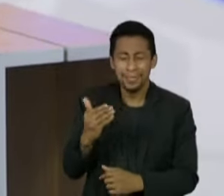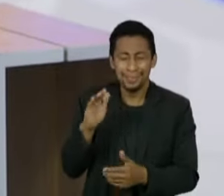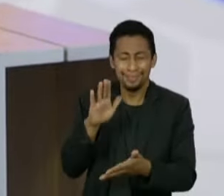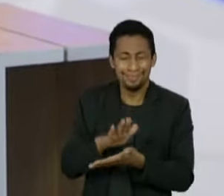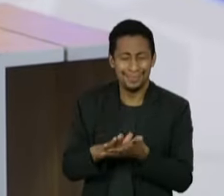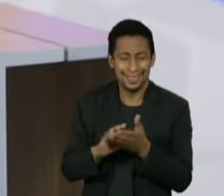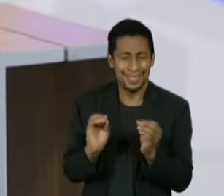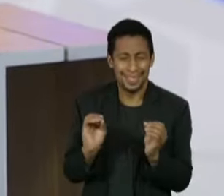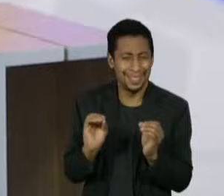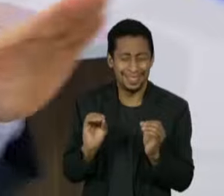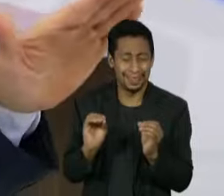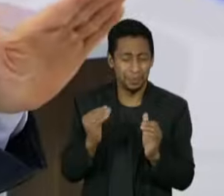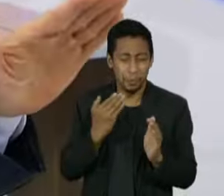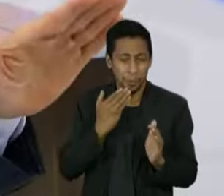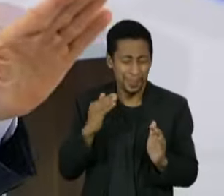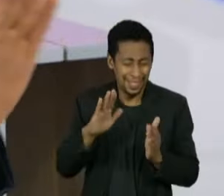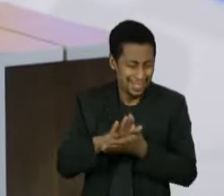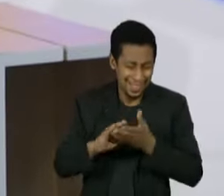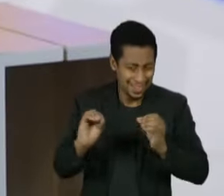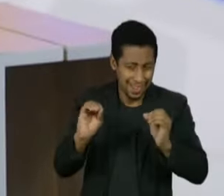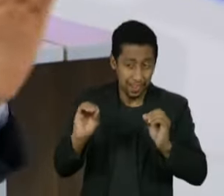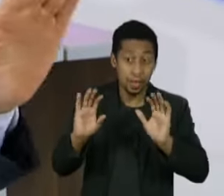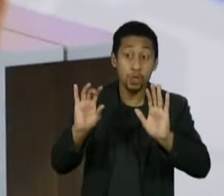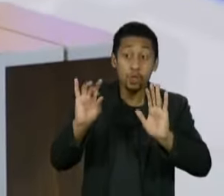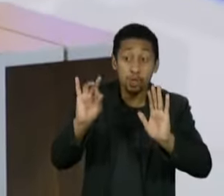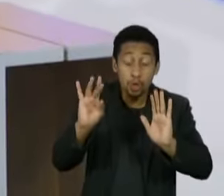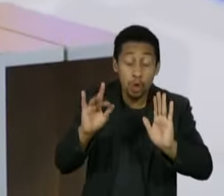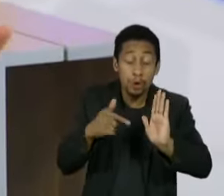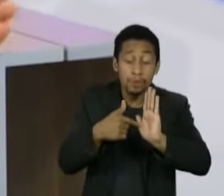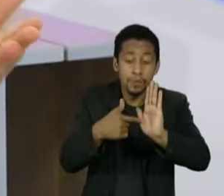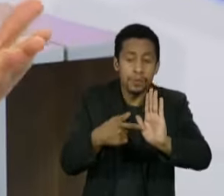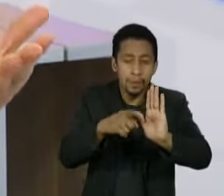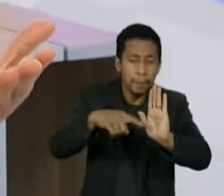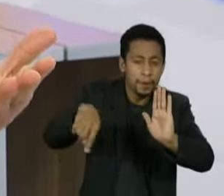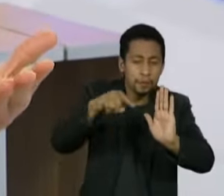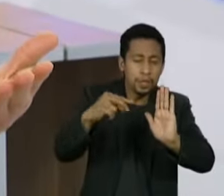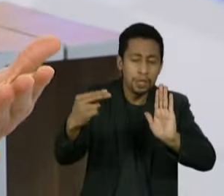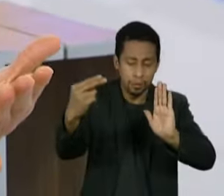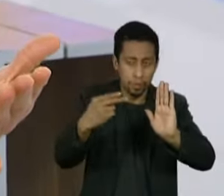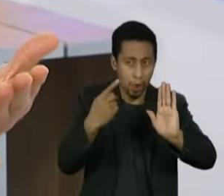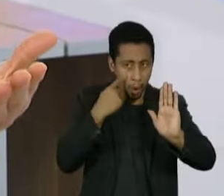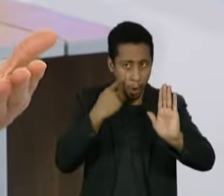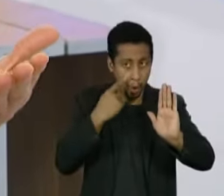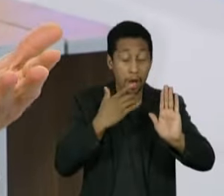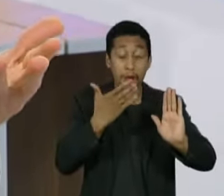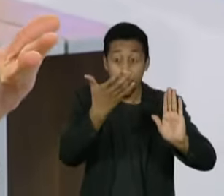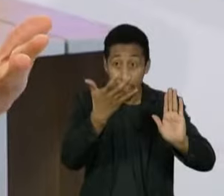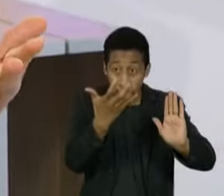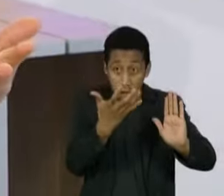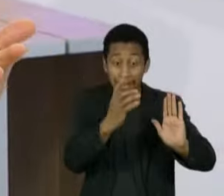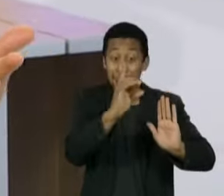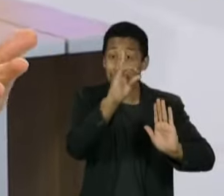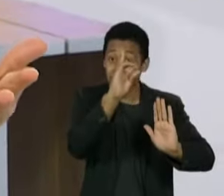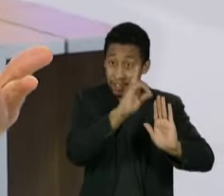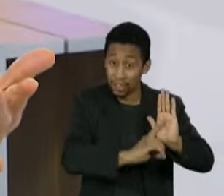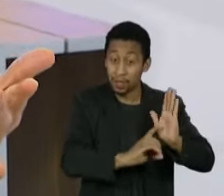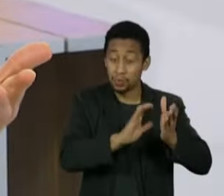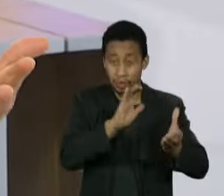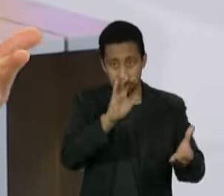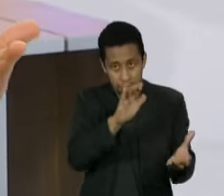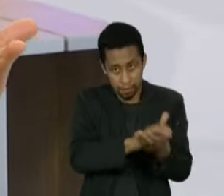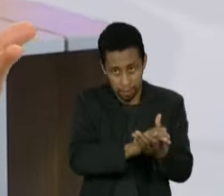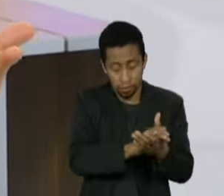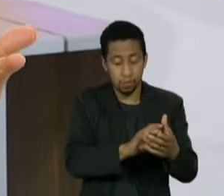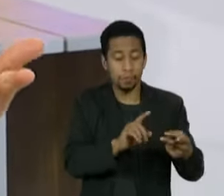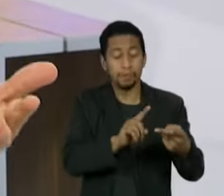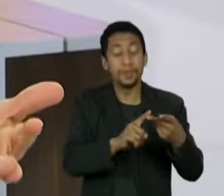diferente, eu só vou pontuar para vocês, direito ao casamento entre pessoas do mesmo sexo, direito